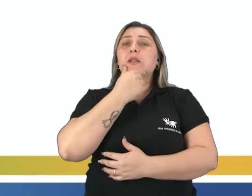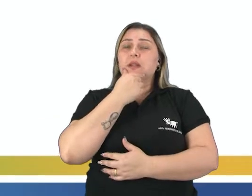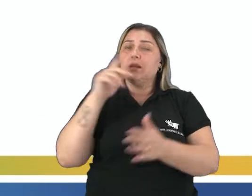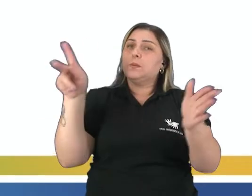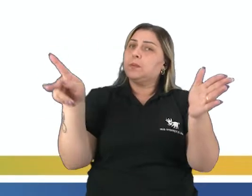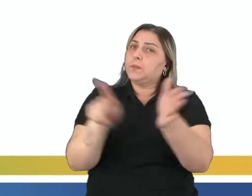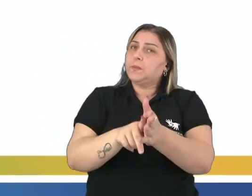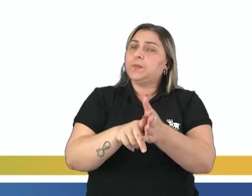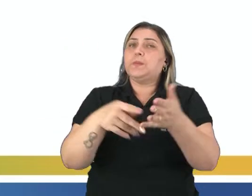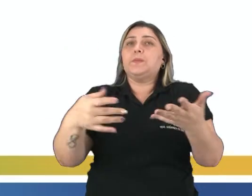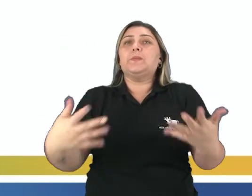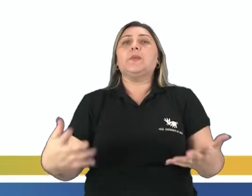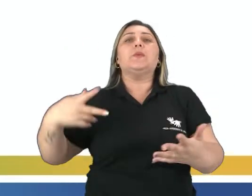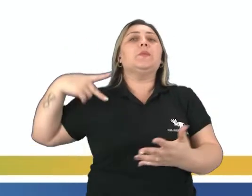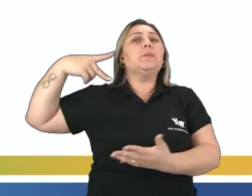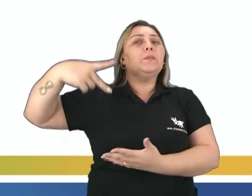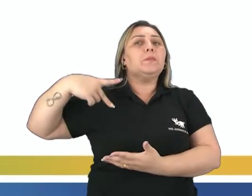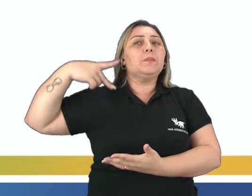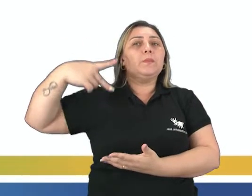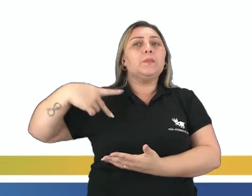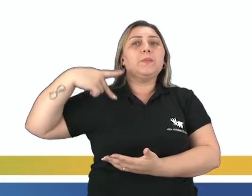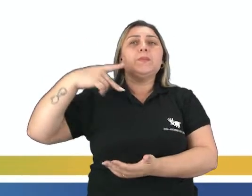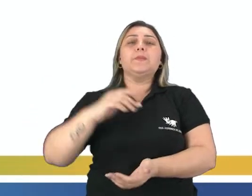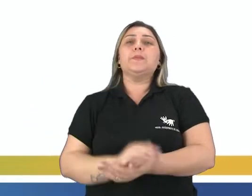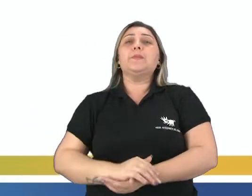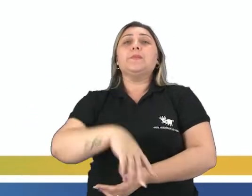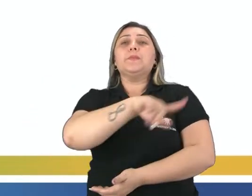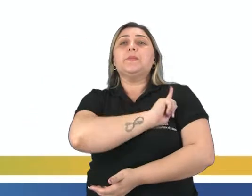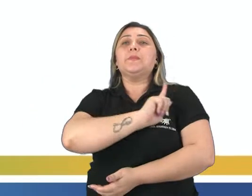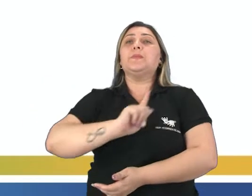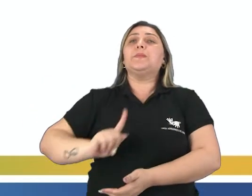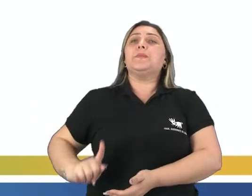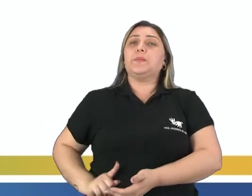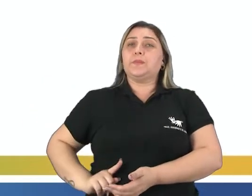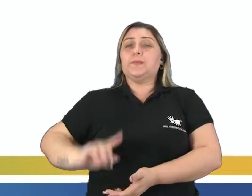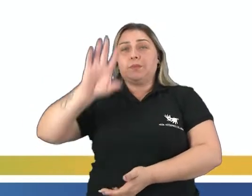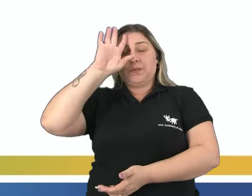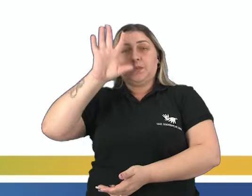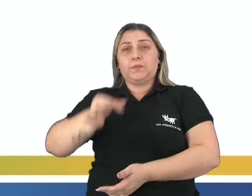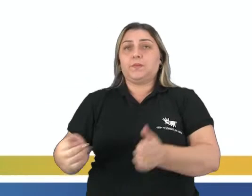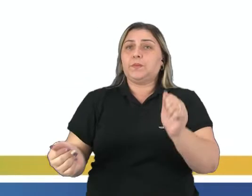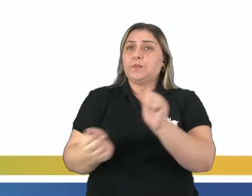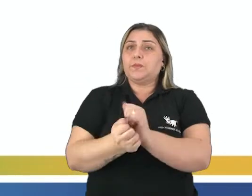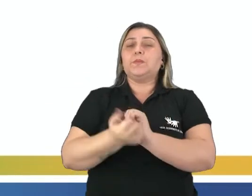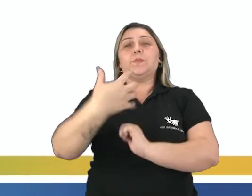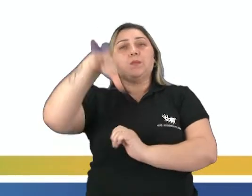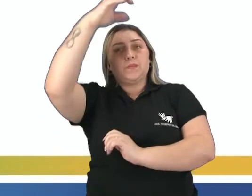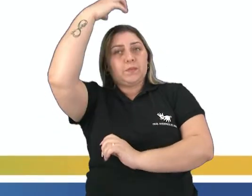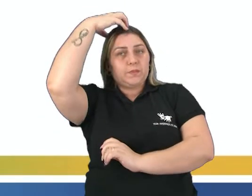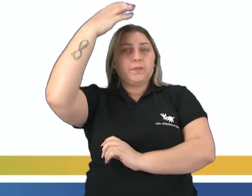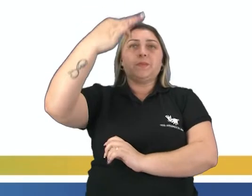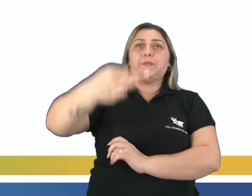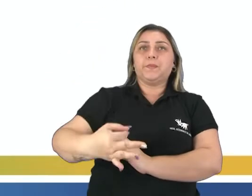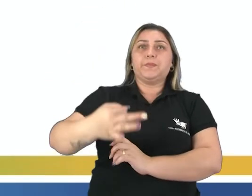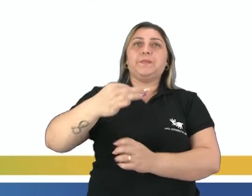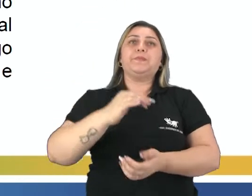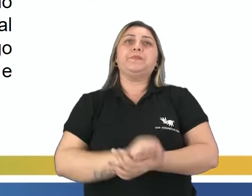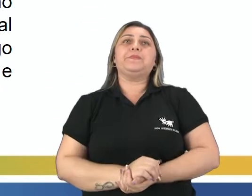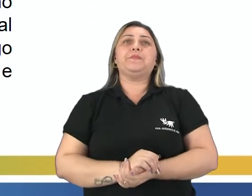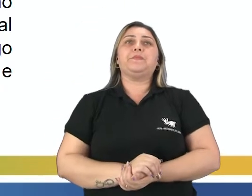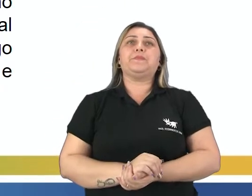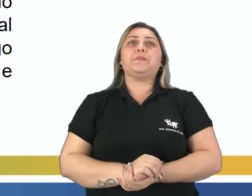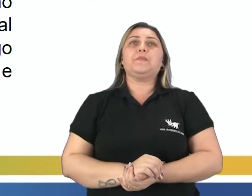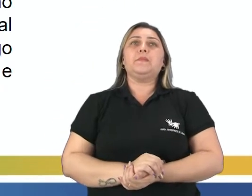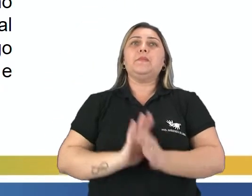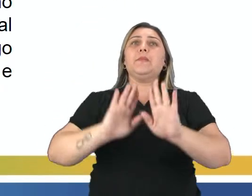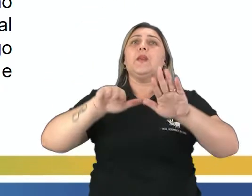parte desse parlamento que vai governar e decidir as coisas juntamente também ao rei, certo? Mas vamos